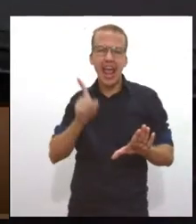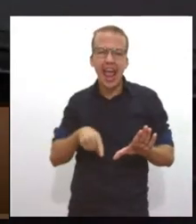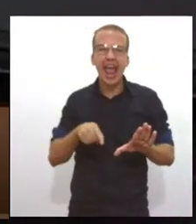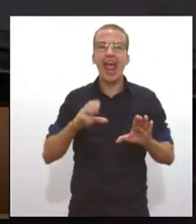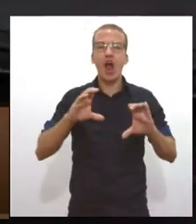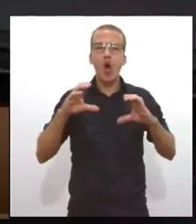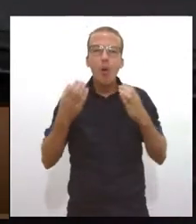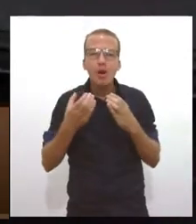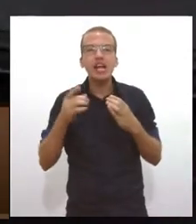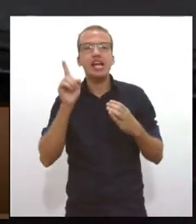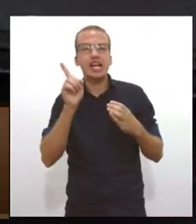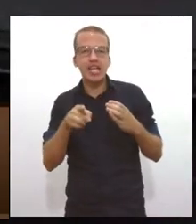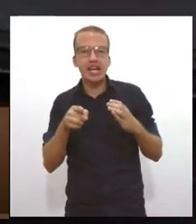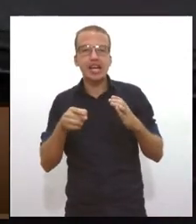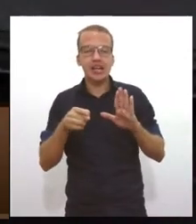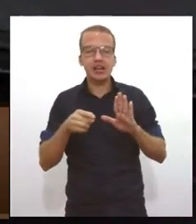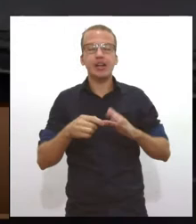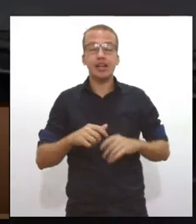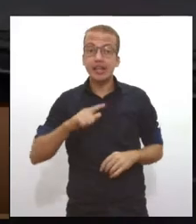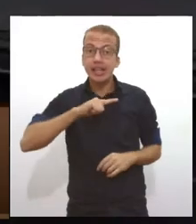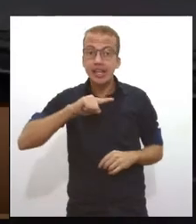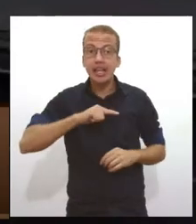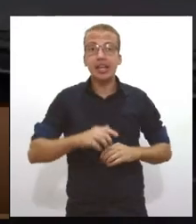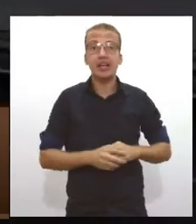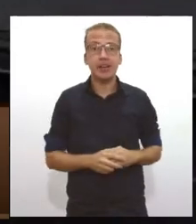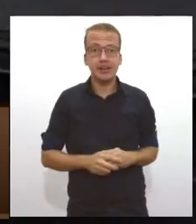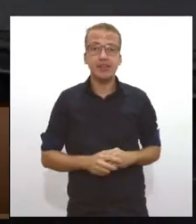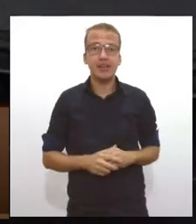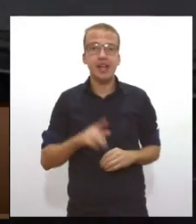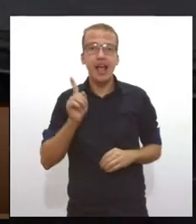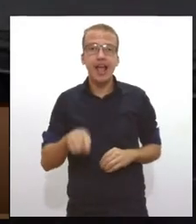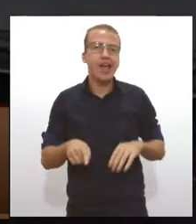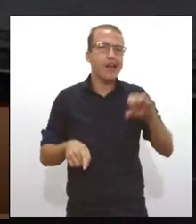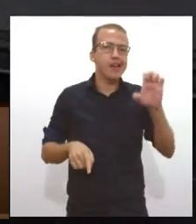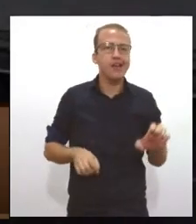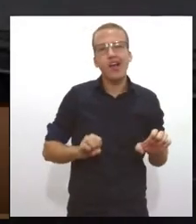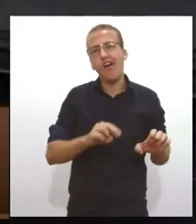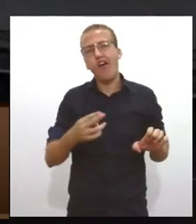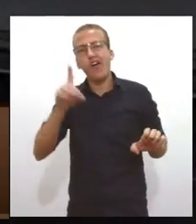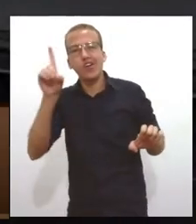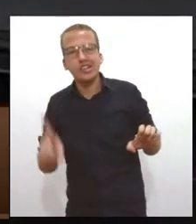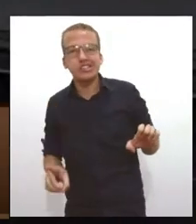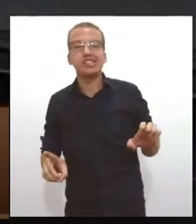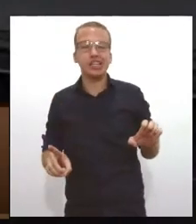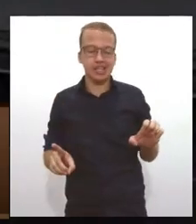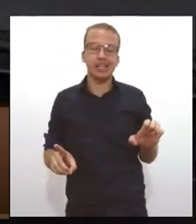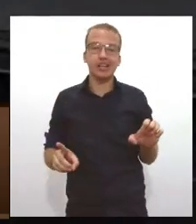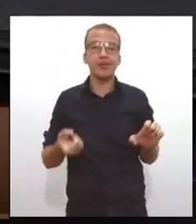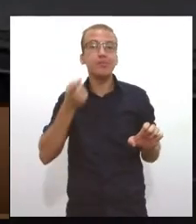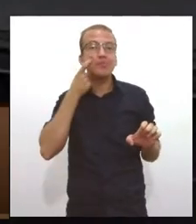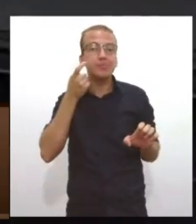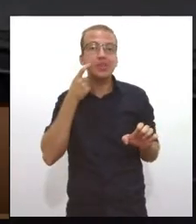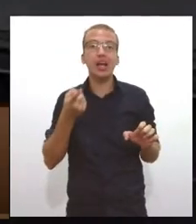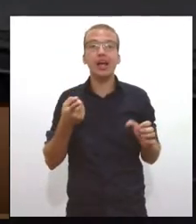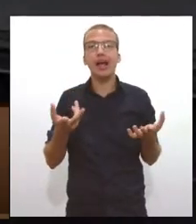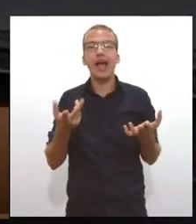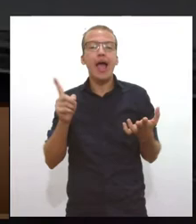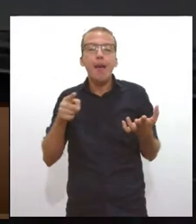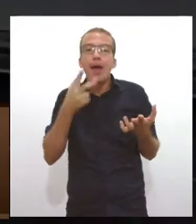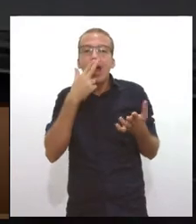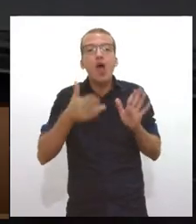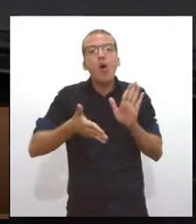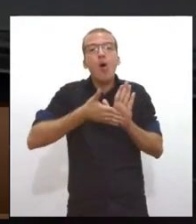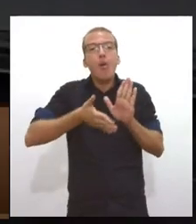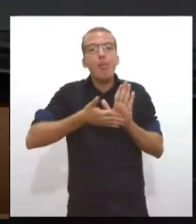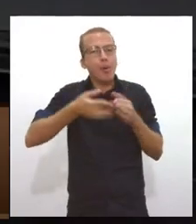de direita, ela tenta se utilizar de uma necessidade urgente para se vender uma pauta política de algo que